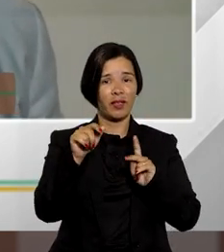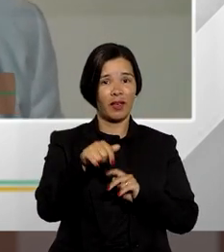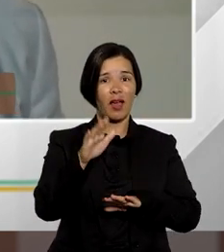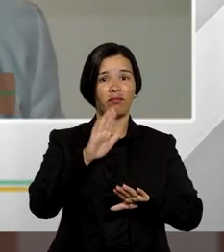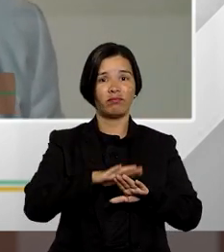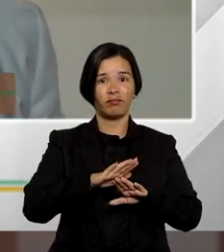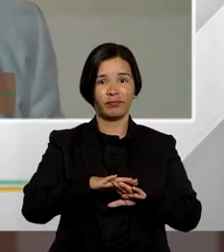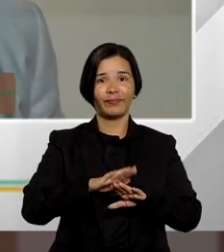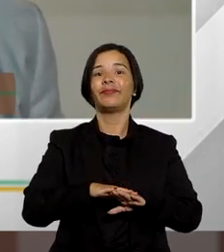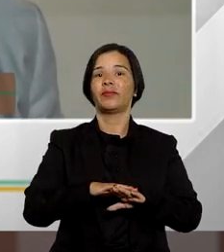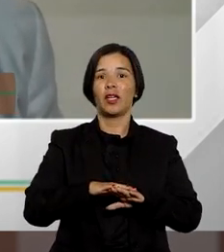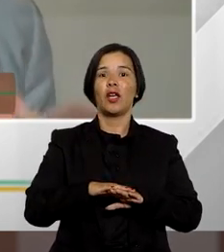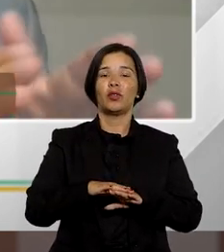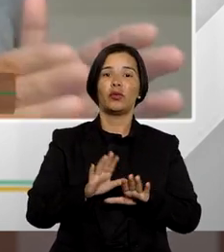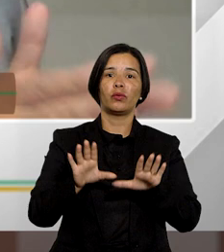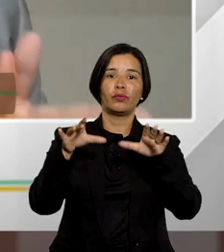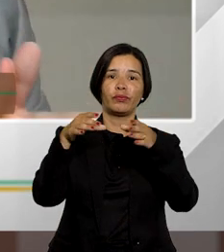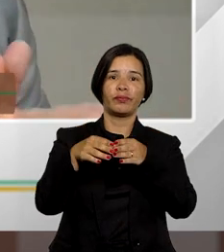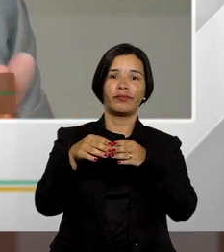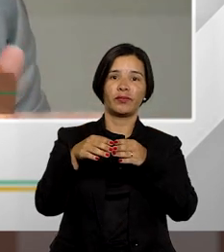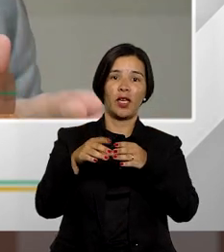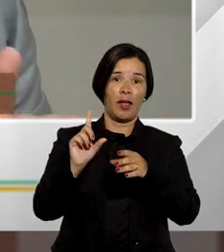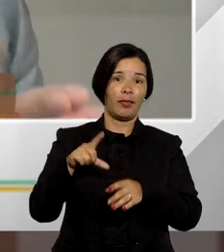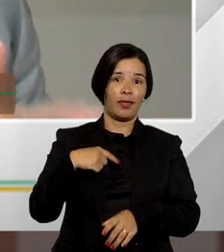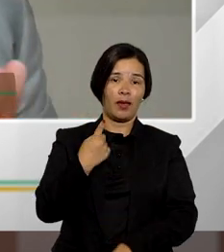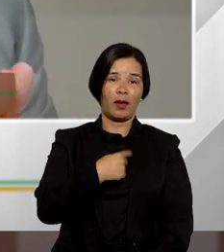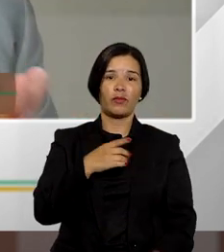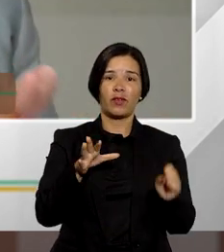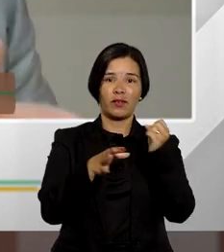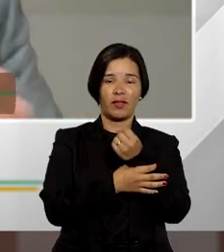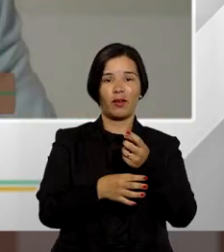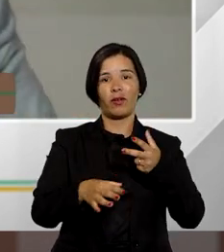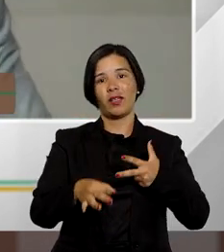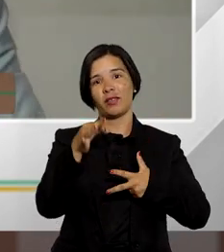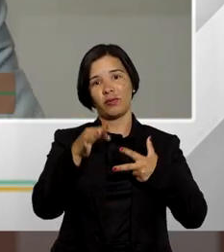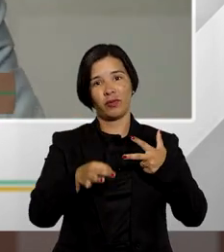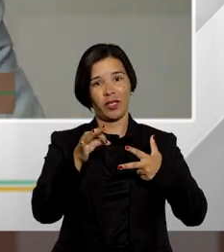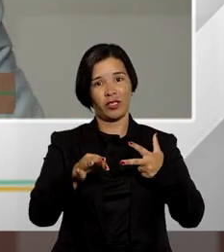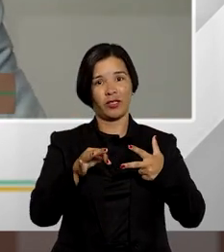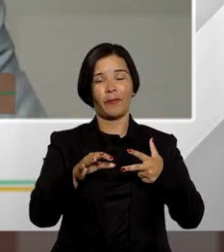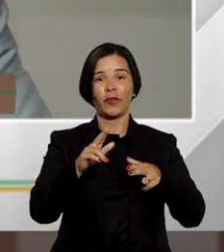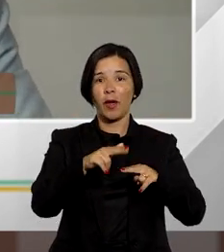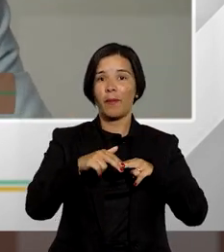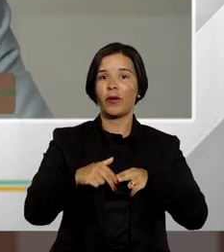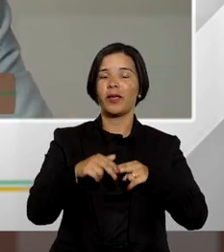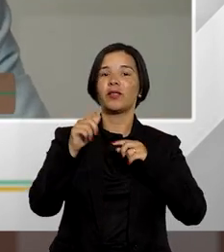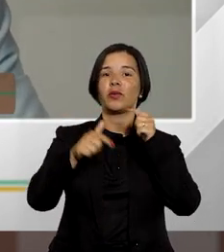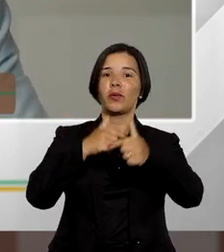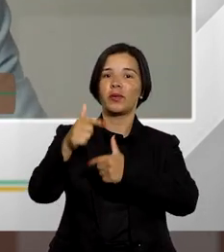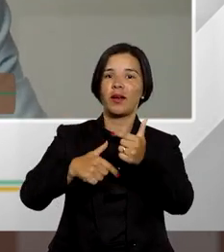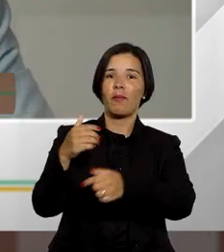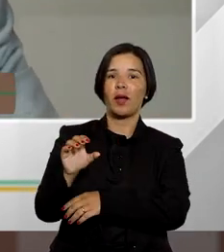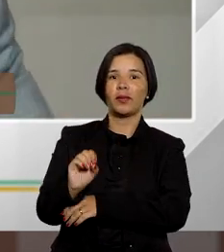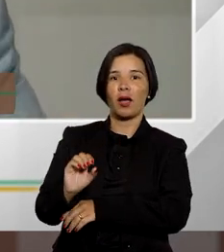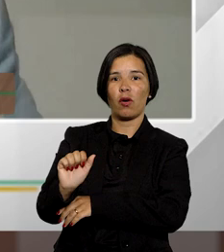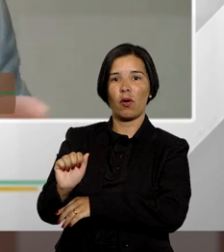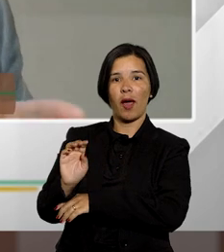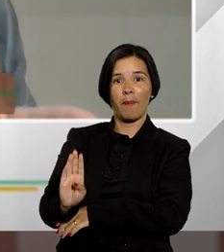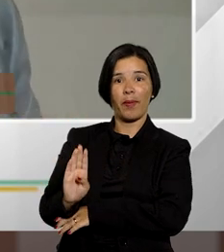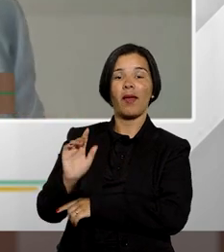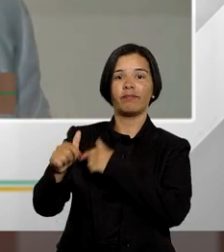essa matéria a nível de conto especial para que nós tenhamos uma segurança jurídica e é por isso que esse trabalho da UB hoje a nível nacional